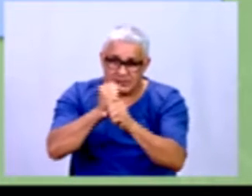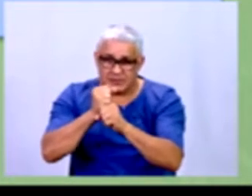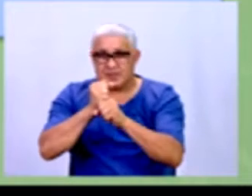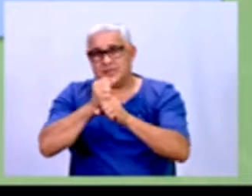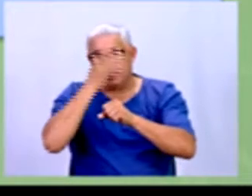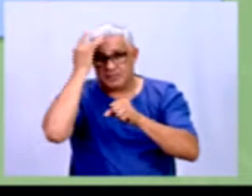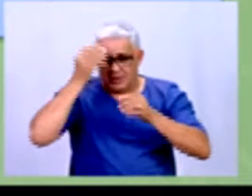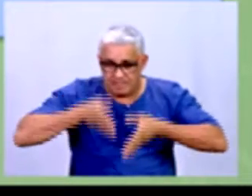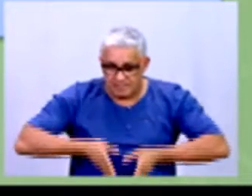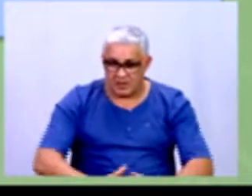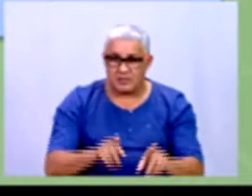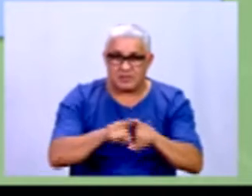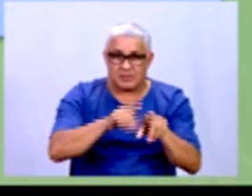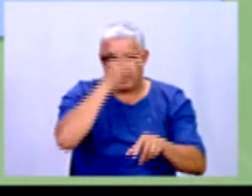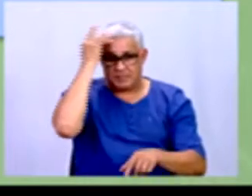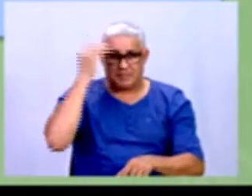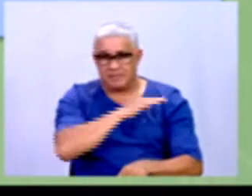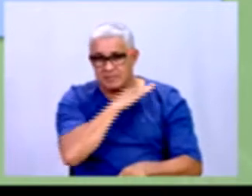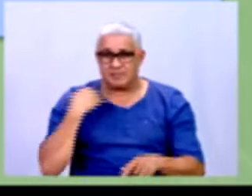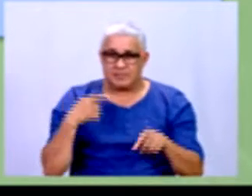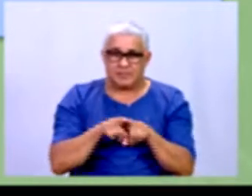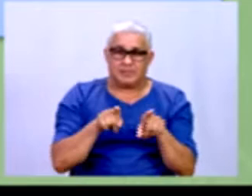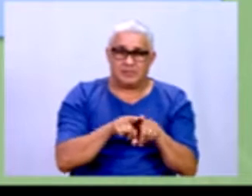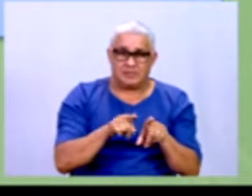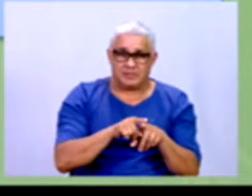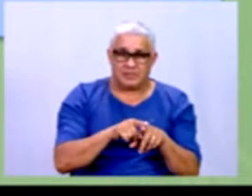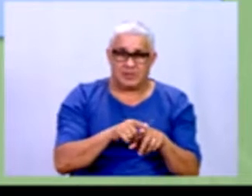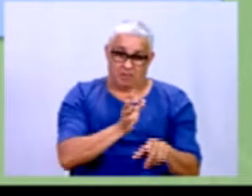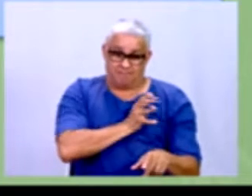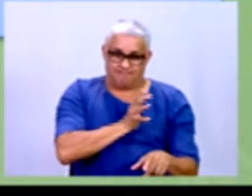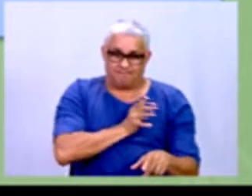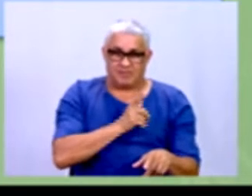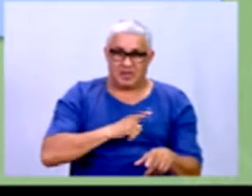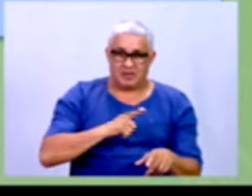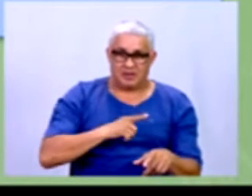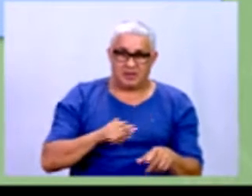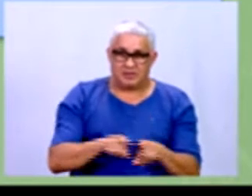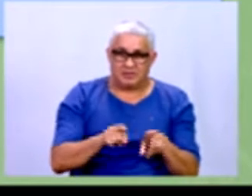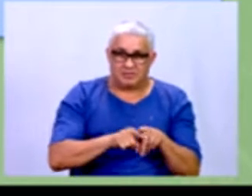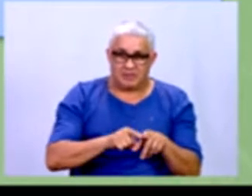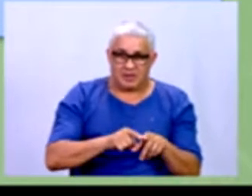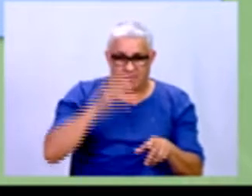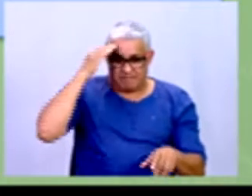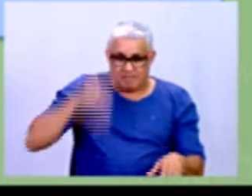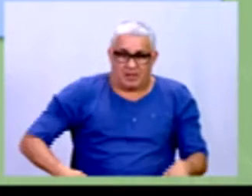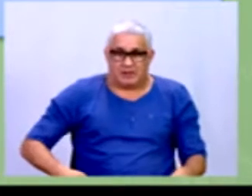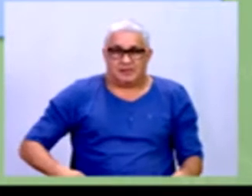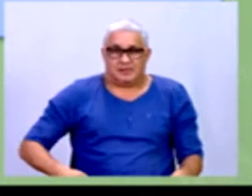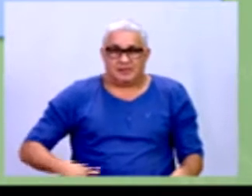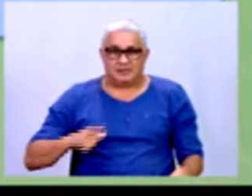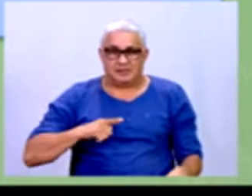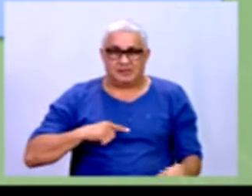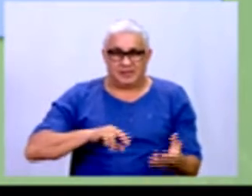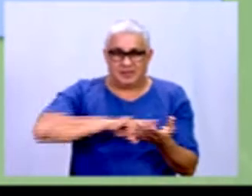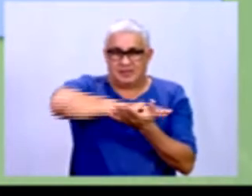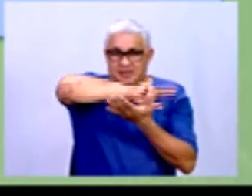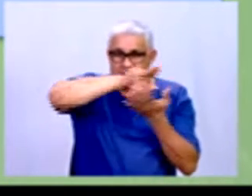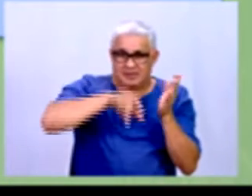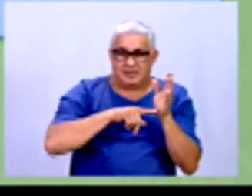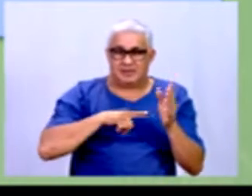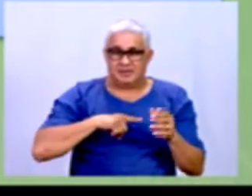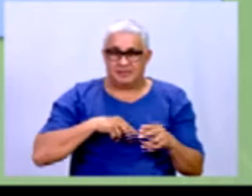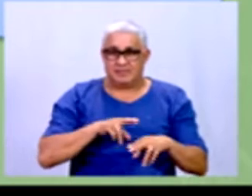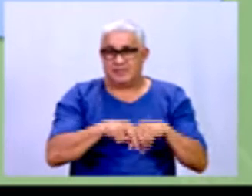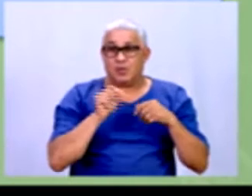nascimentos e de óbitos, assim como estimavam riquezas e poderiam militar, entre outros itens, por meio de